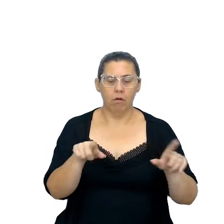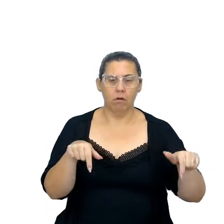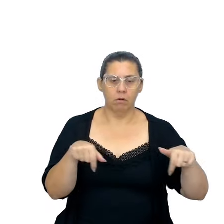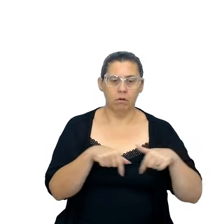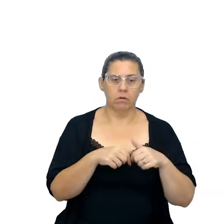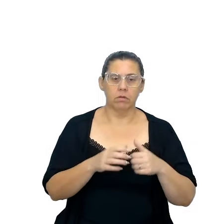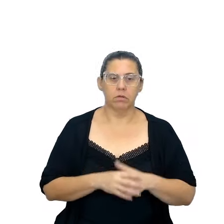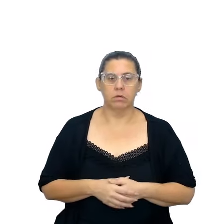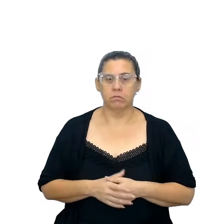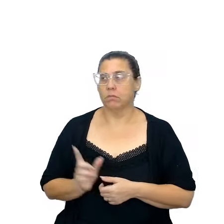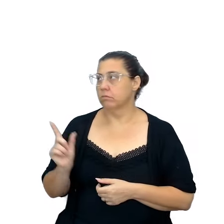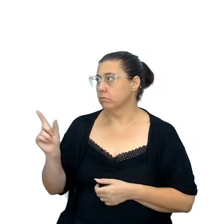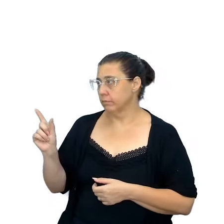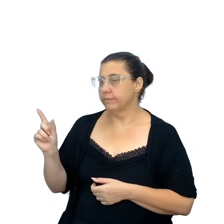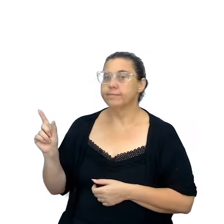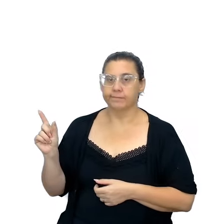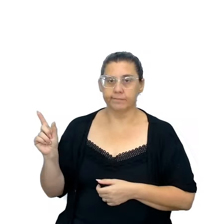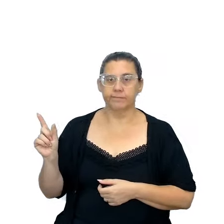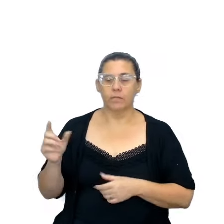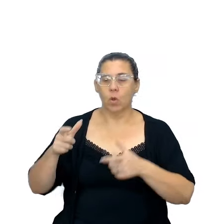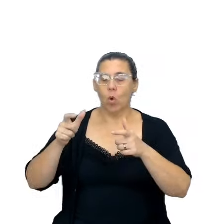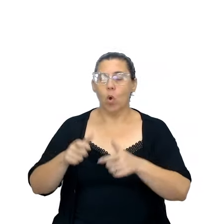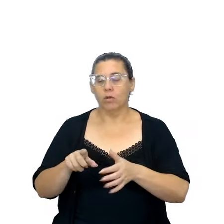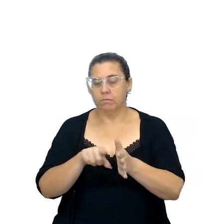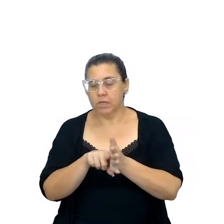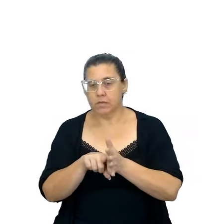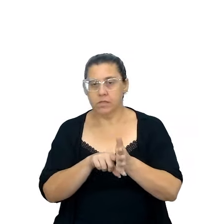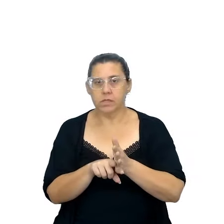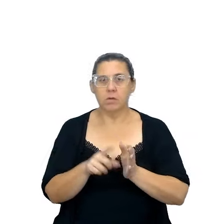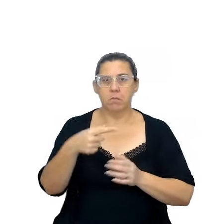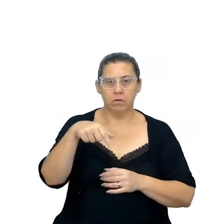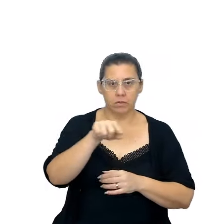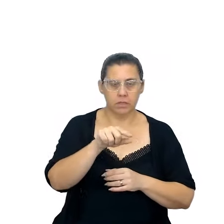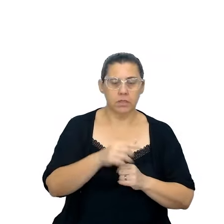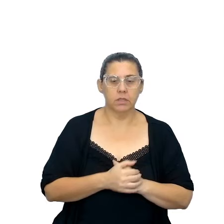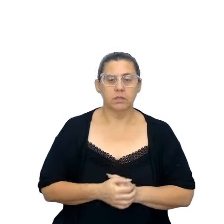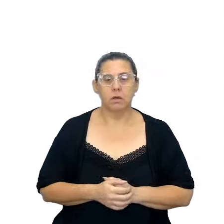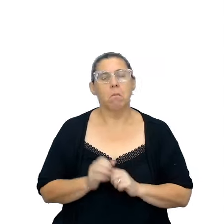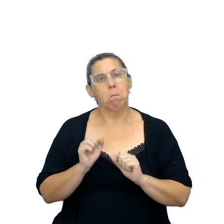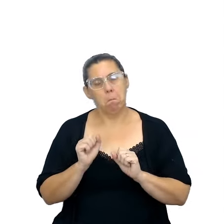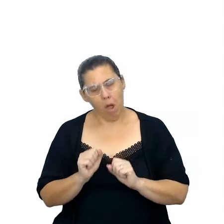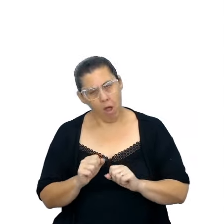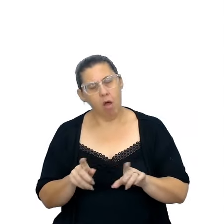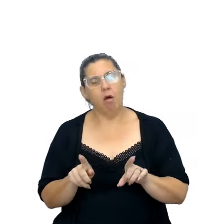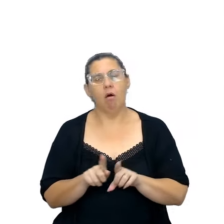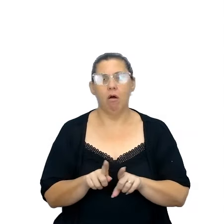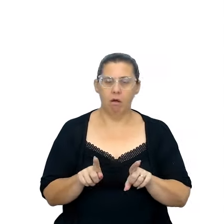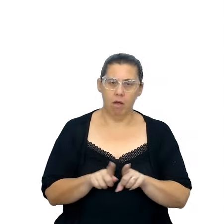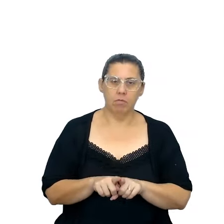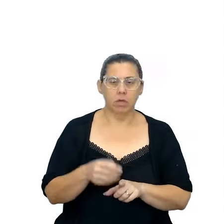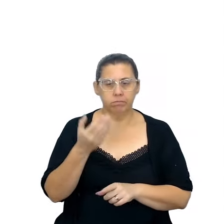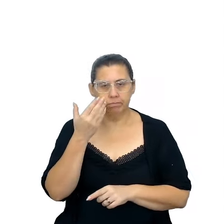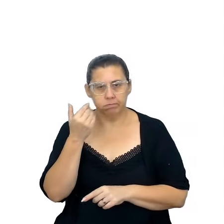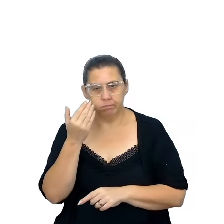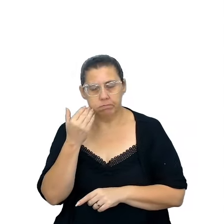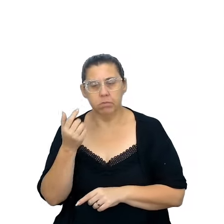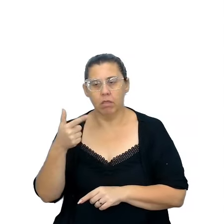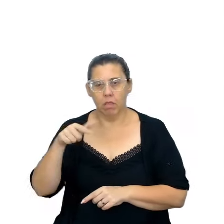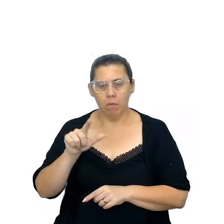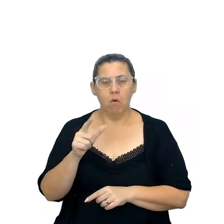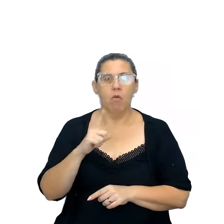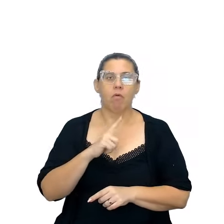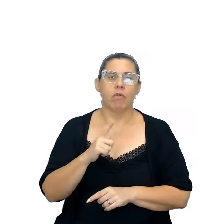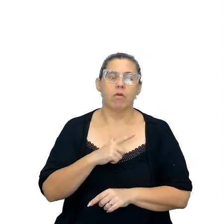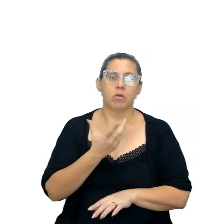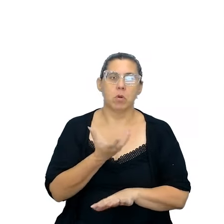são algumas referências que devem ficar aqui para vocês, né? Para que vocês possam buscar depois no próprio